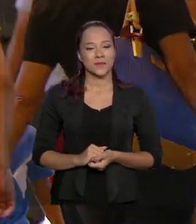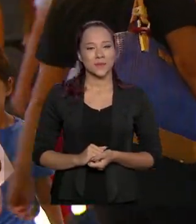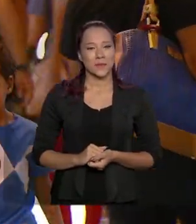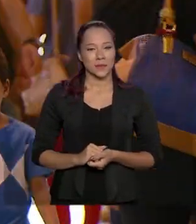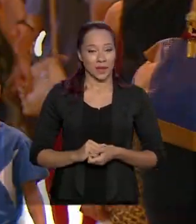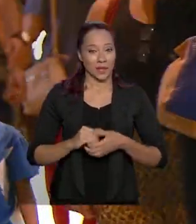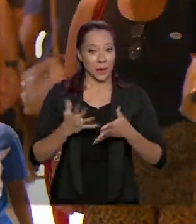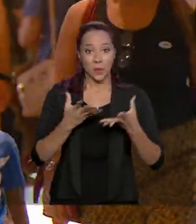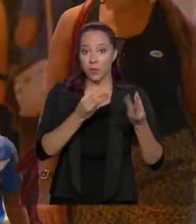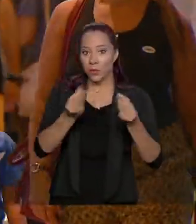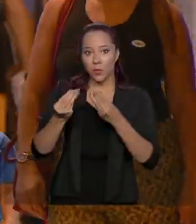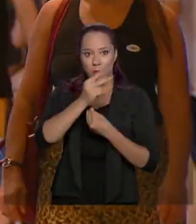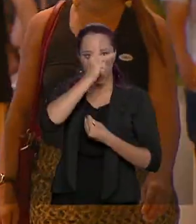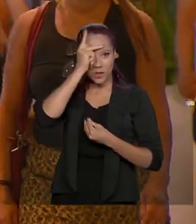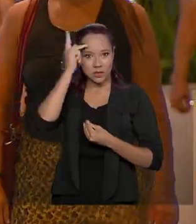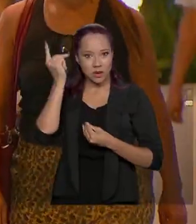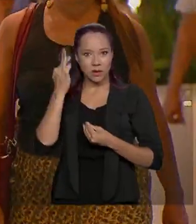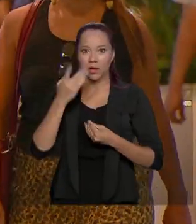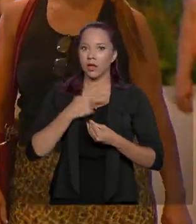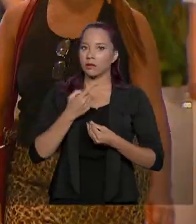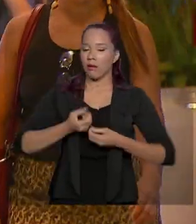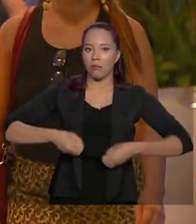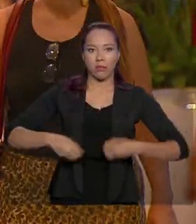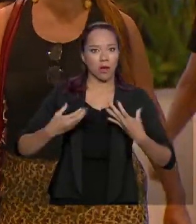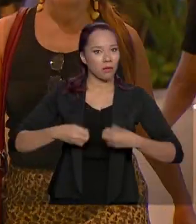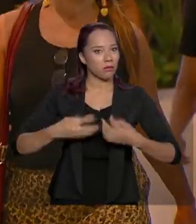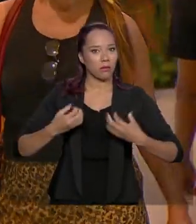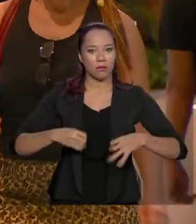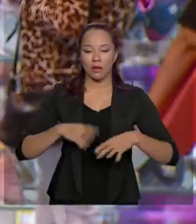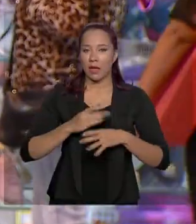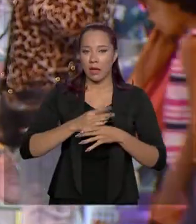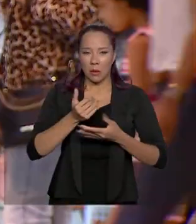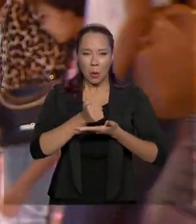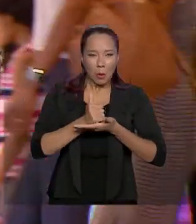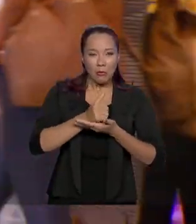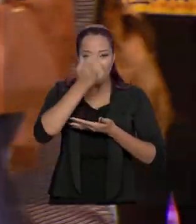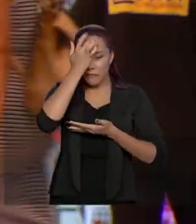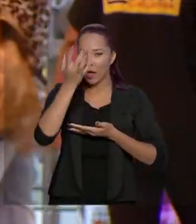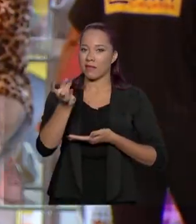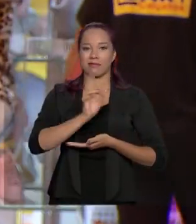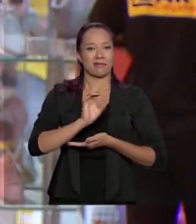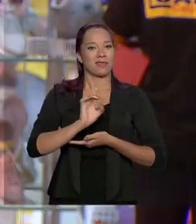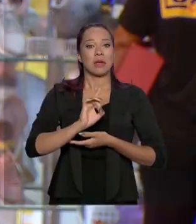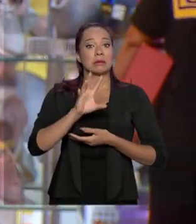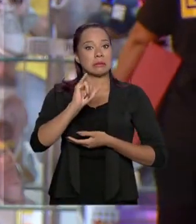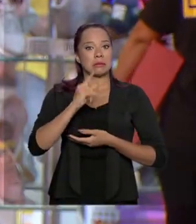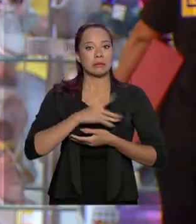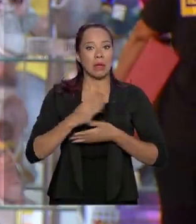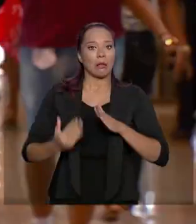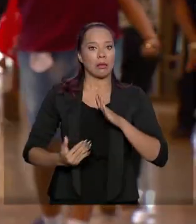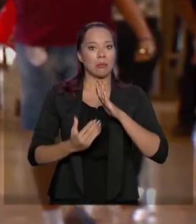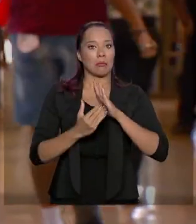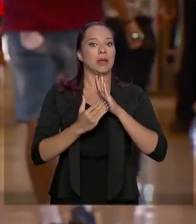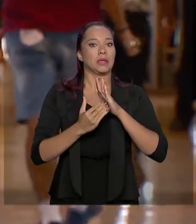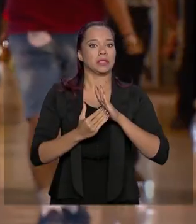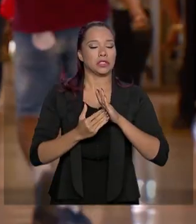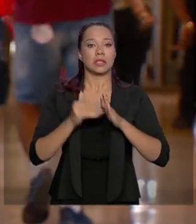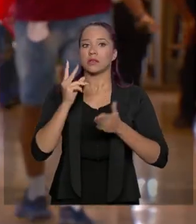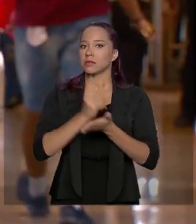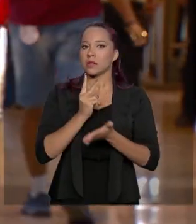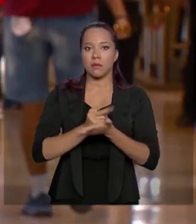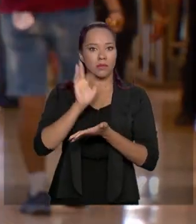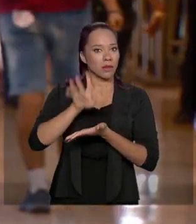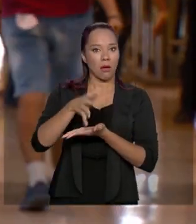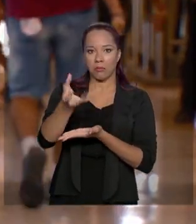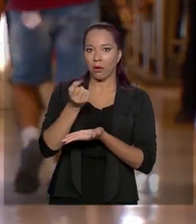Para muita gente, controlar as finanças não é tarefa fácil, ainda mais quando você tem um limite de crédito disponível,